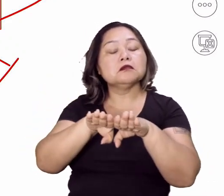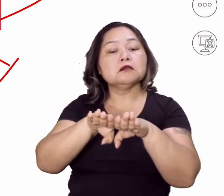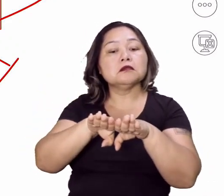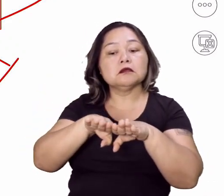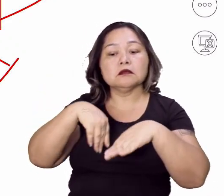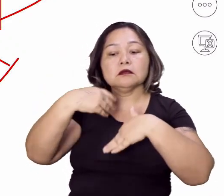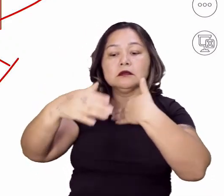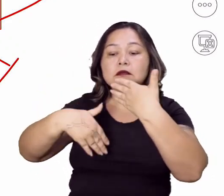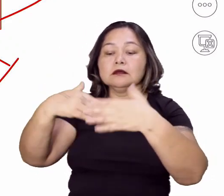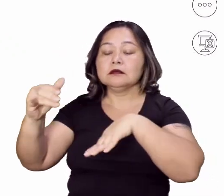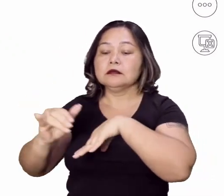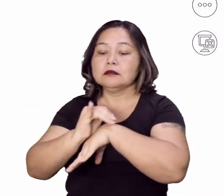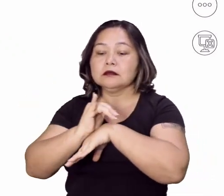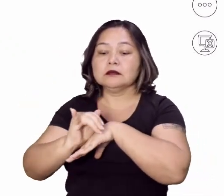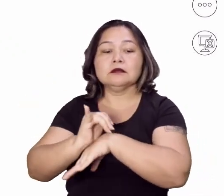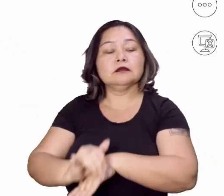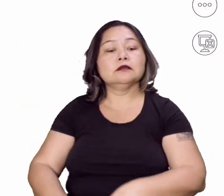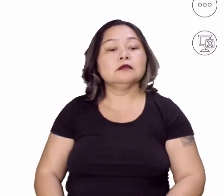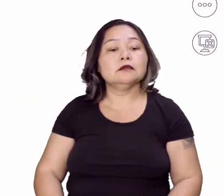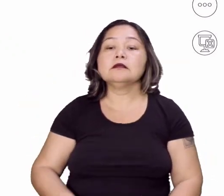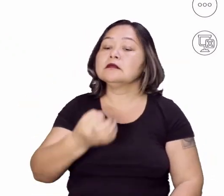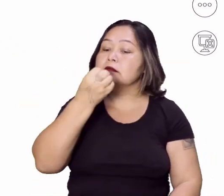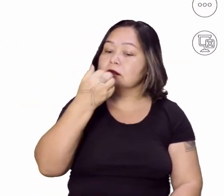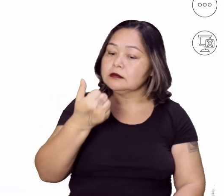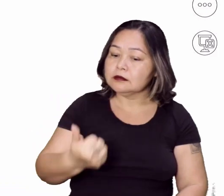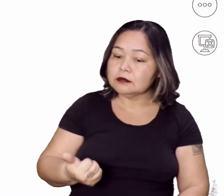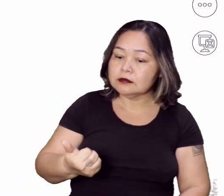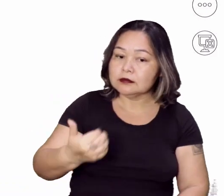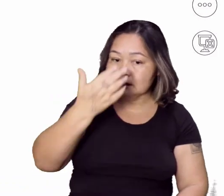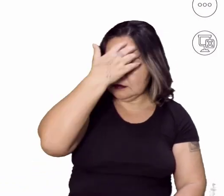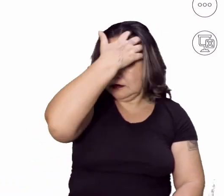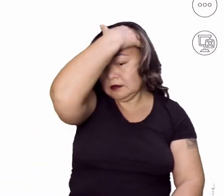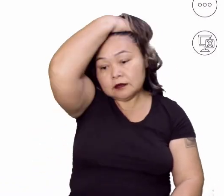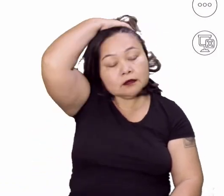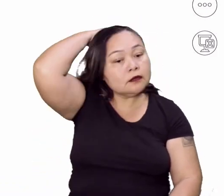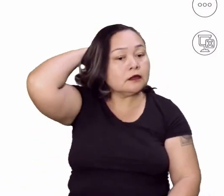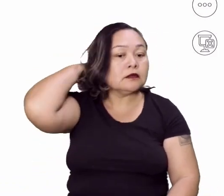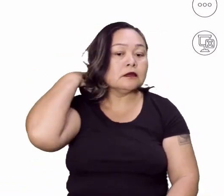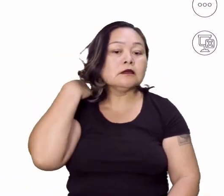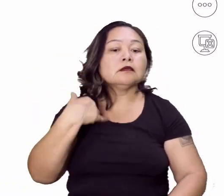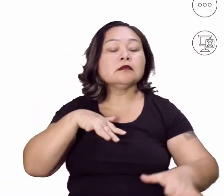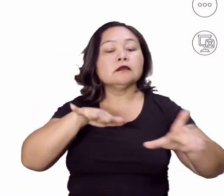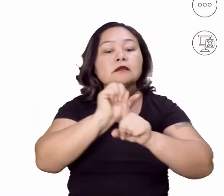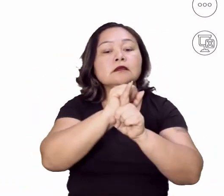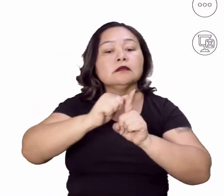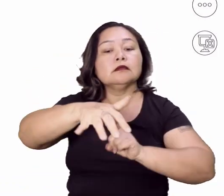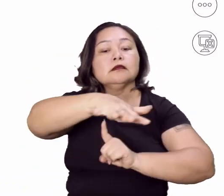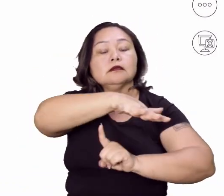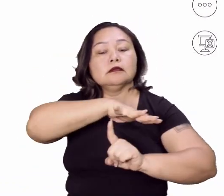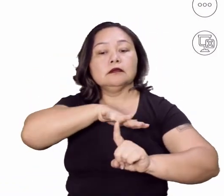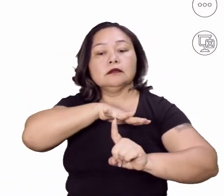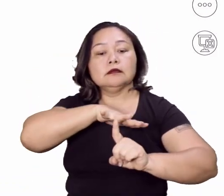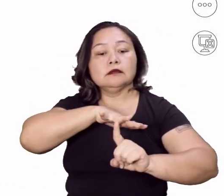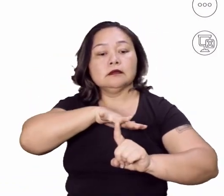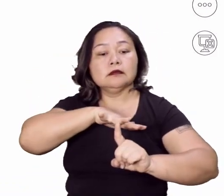dessas estratégias. Muito bem. Nós falamos também sobre movimentos sociais.